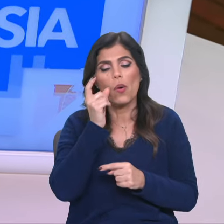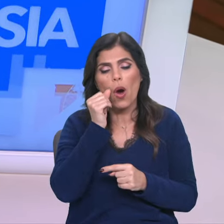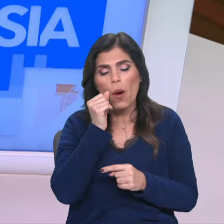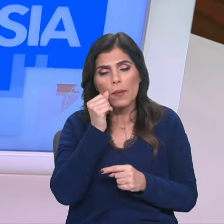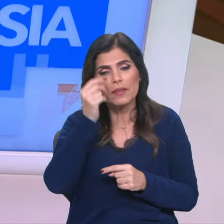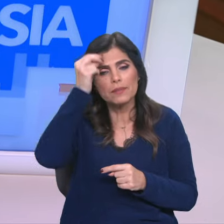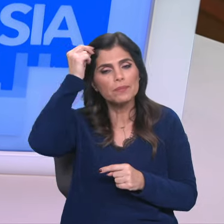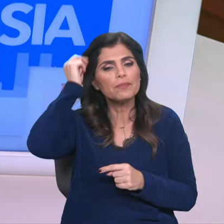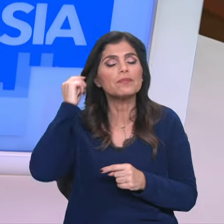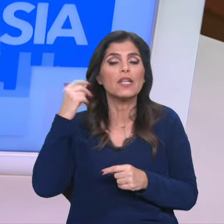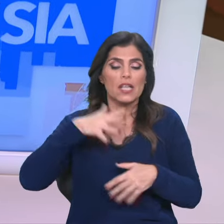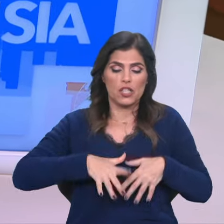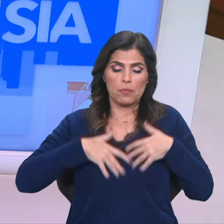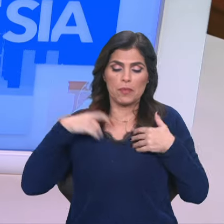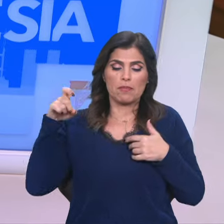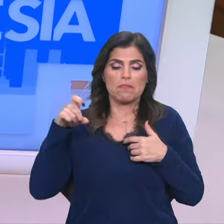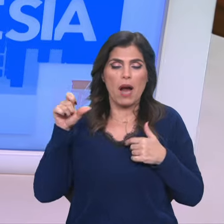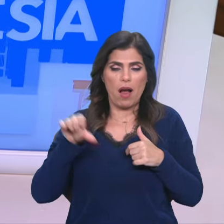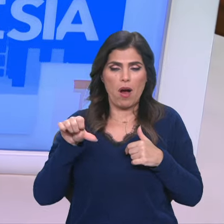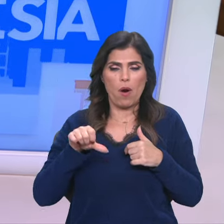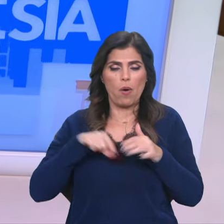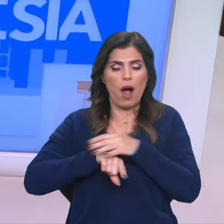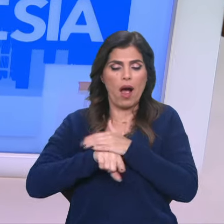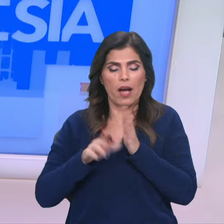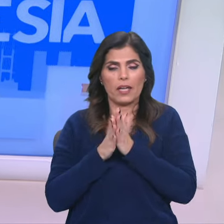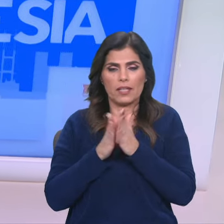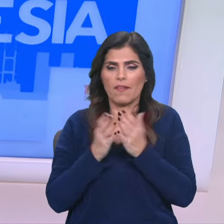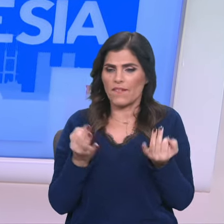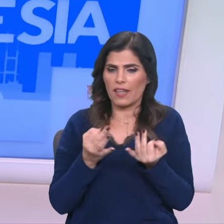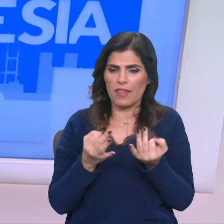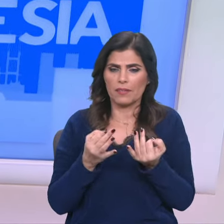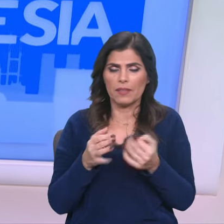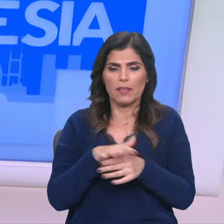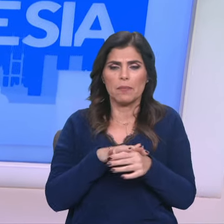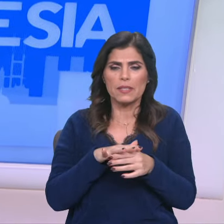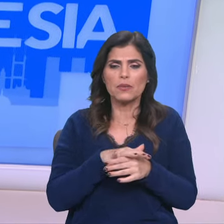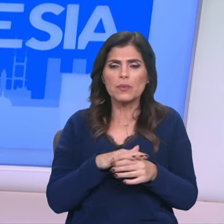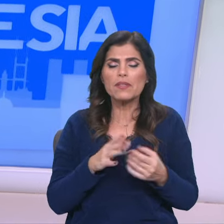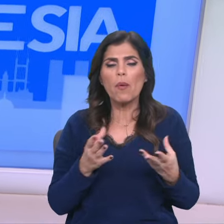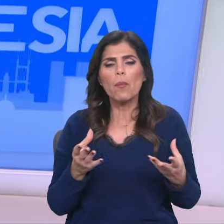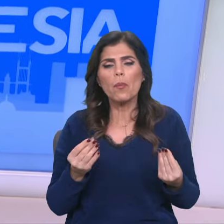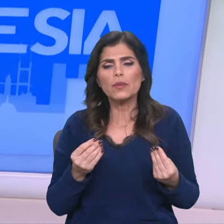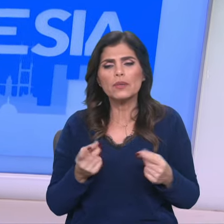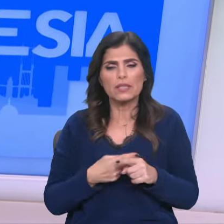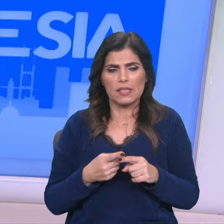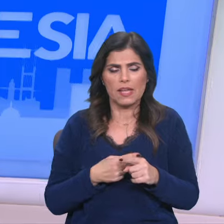impuro que se encontra na sinagoga é de facto uma situação muito interessante.